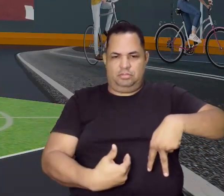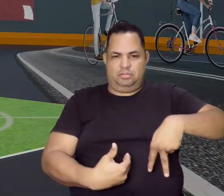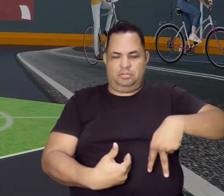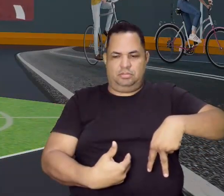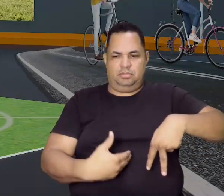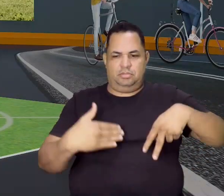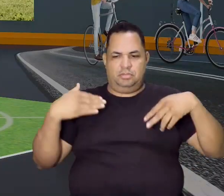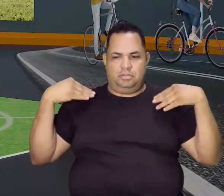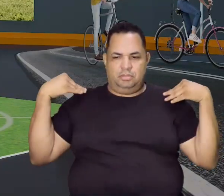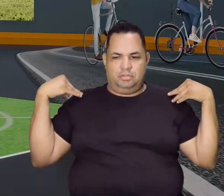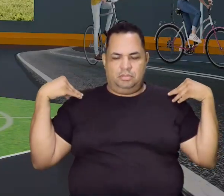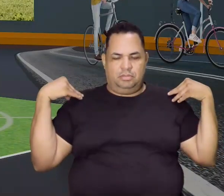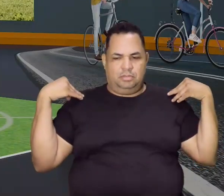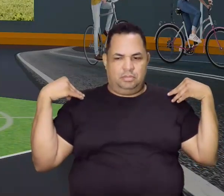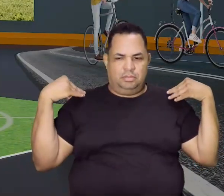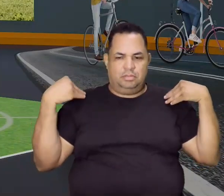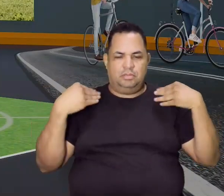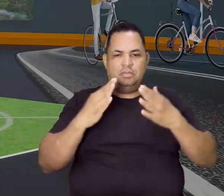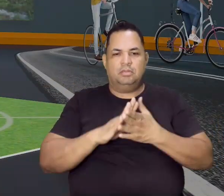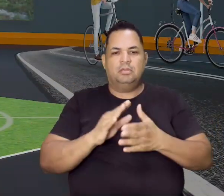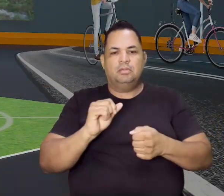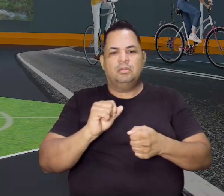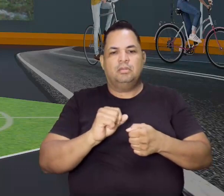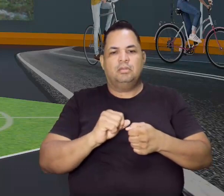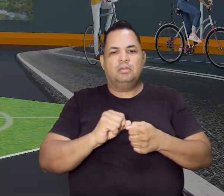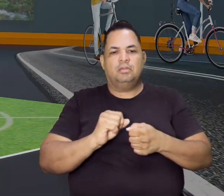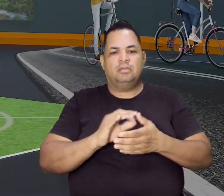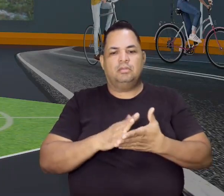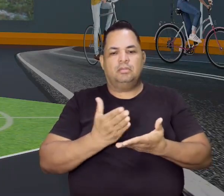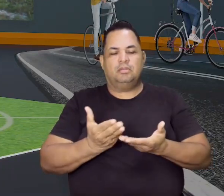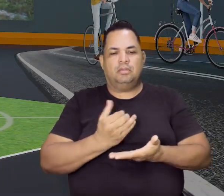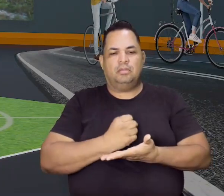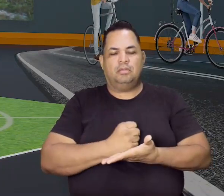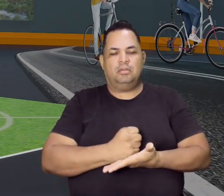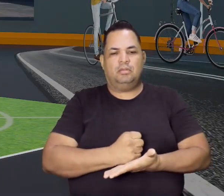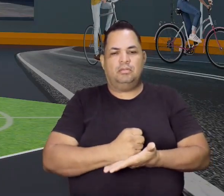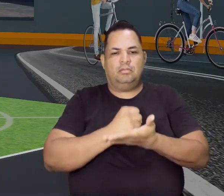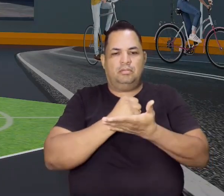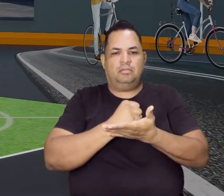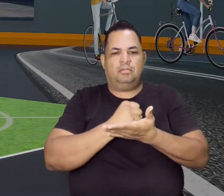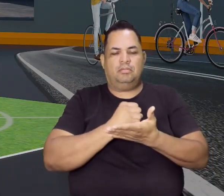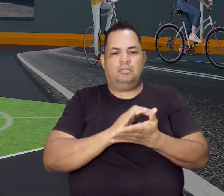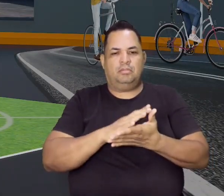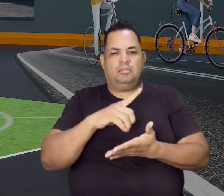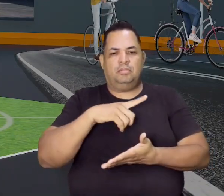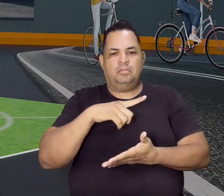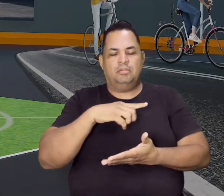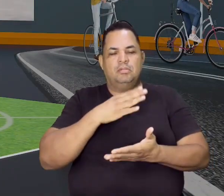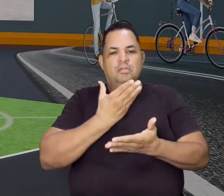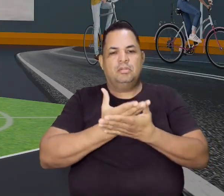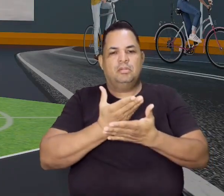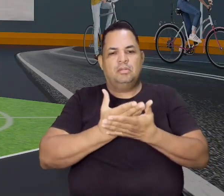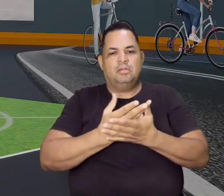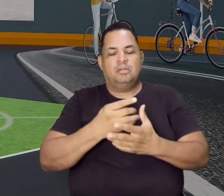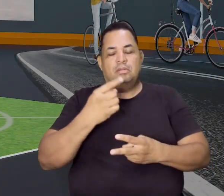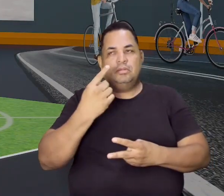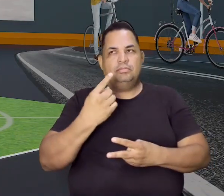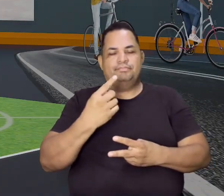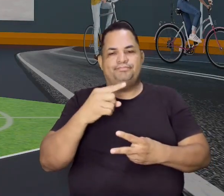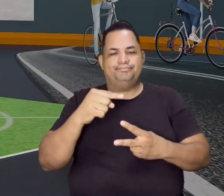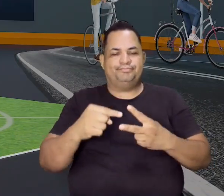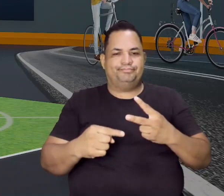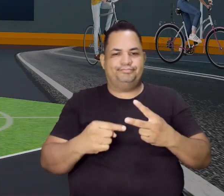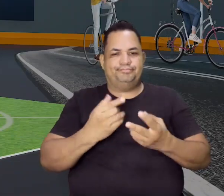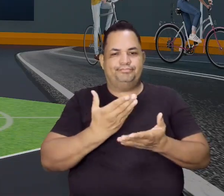teu ombro. E aí você vai executar aí uma base, que a gente chama aí nas lutas. A gente vai ter até uma aula, duas aulas, aliás.